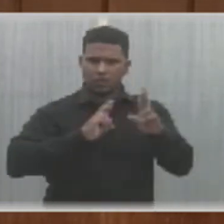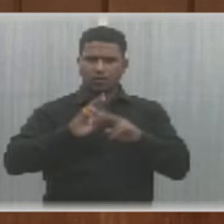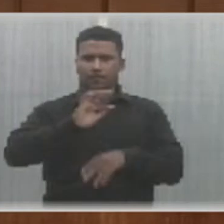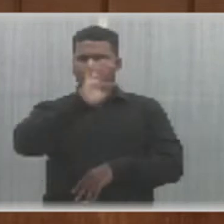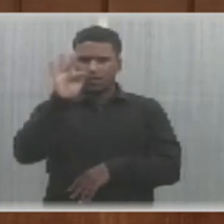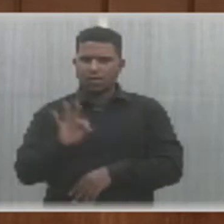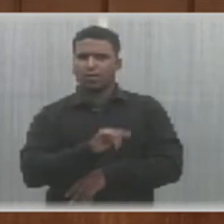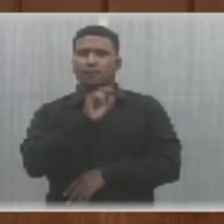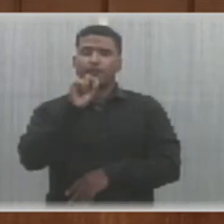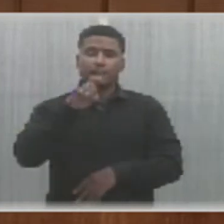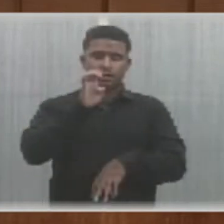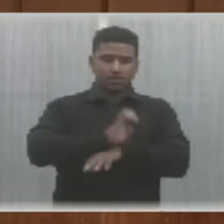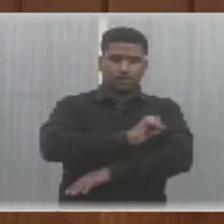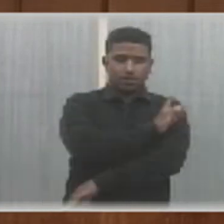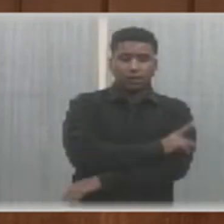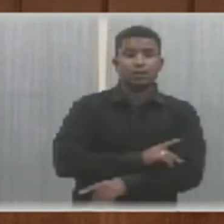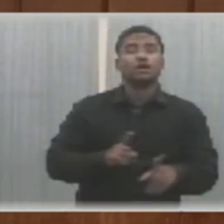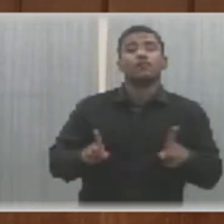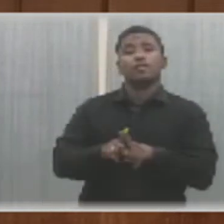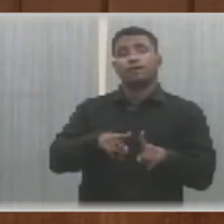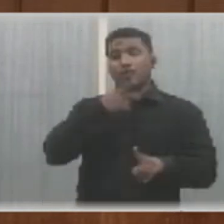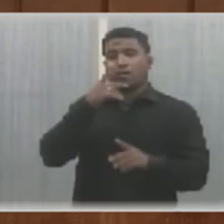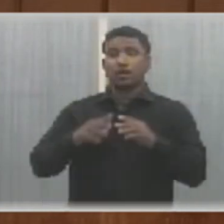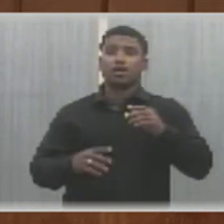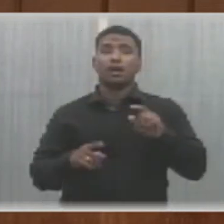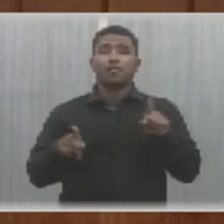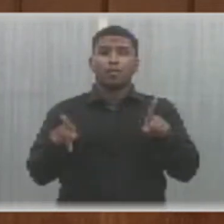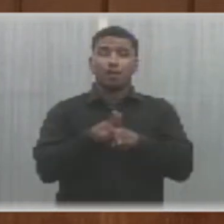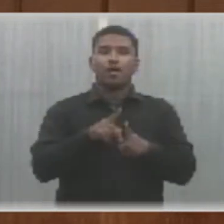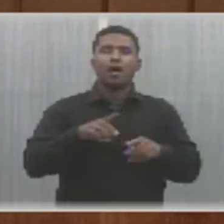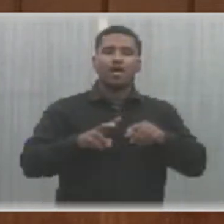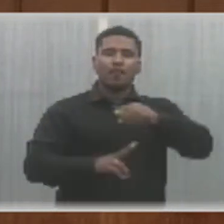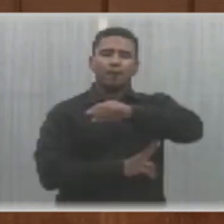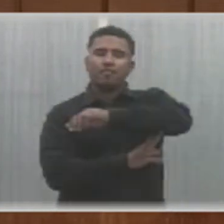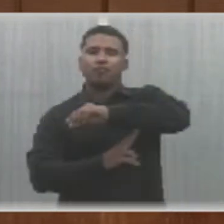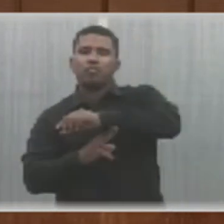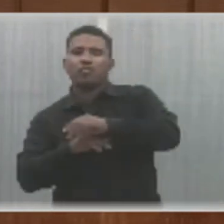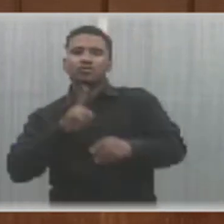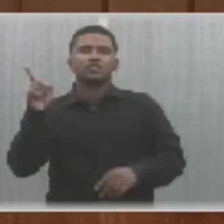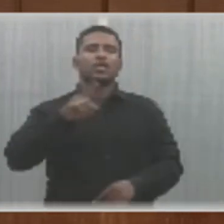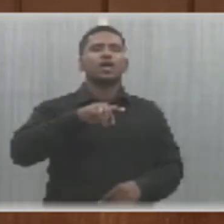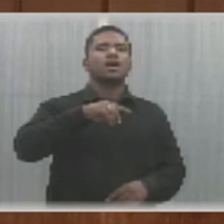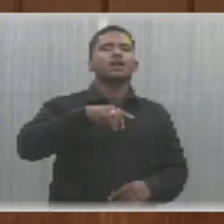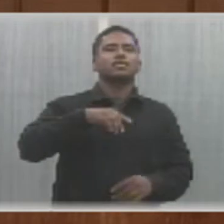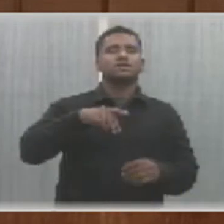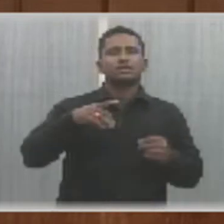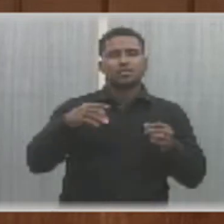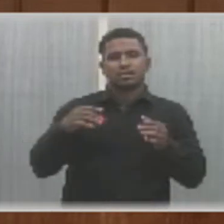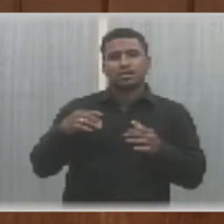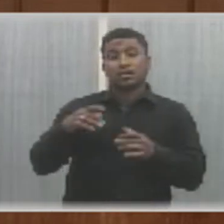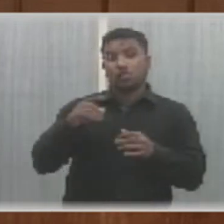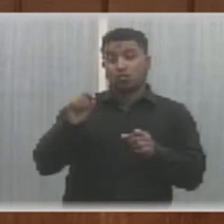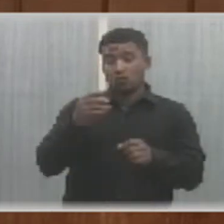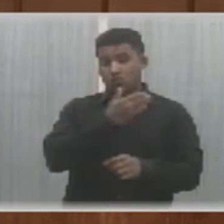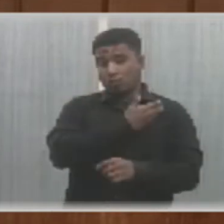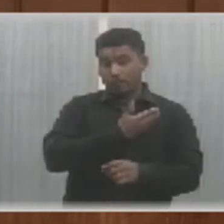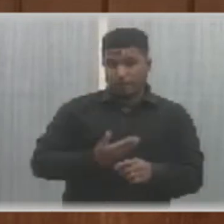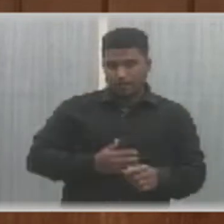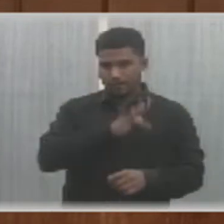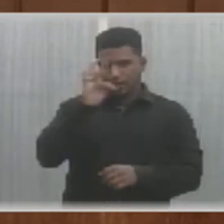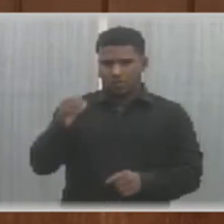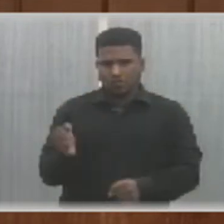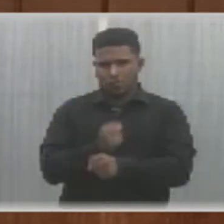que cortam o estado do Piauí. Informou que a ponte estalhada referida como passagem e olhada construída pelo governo federal sobre o Rio